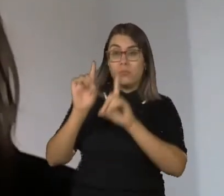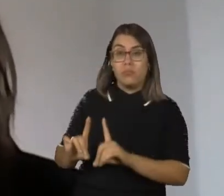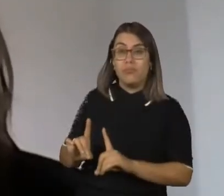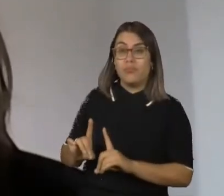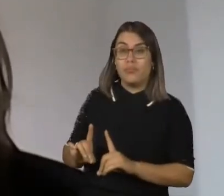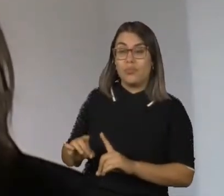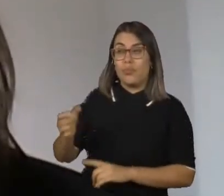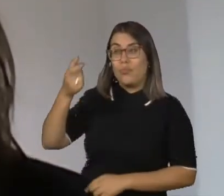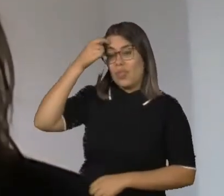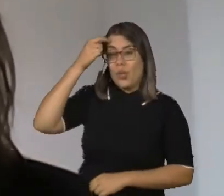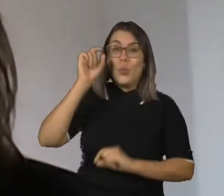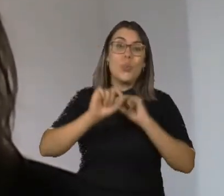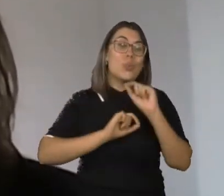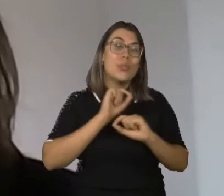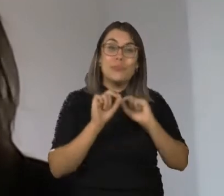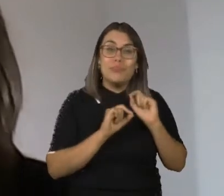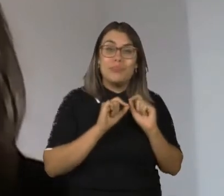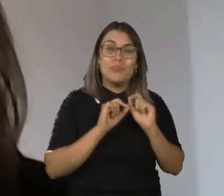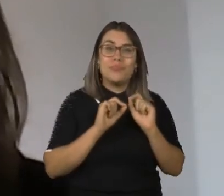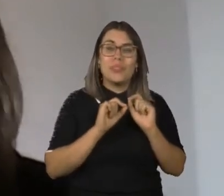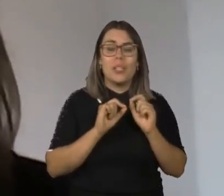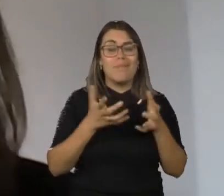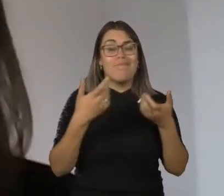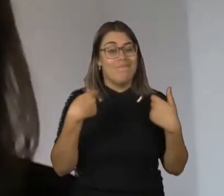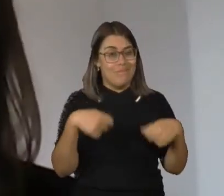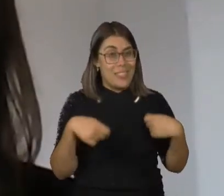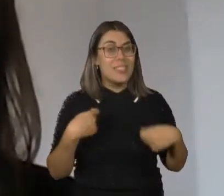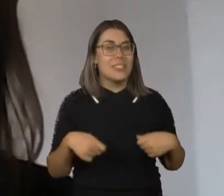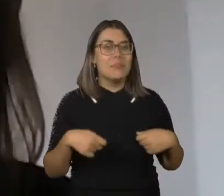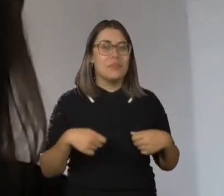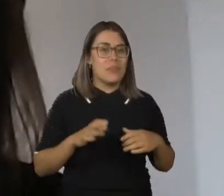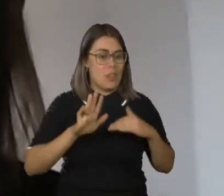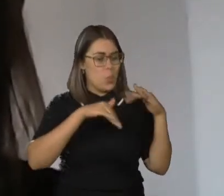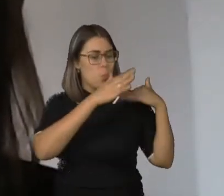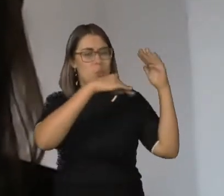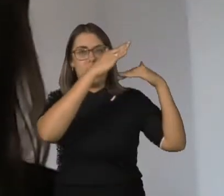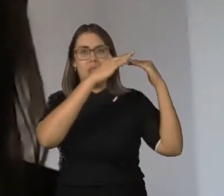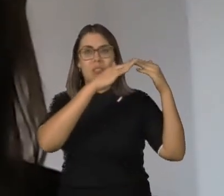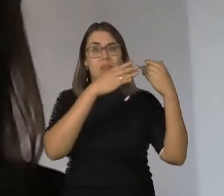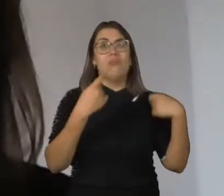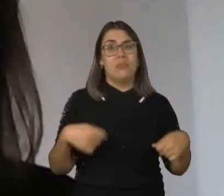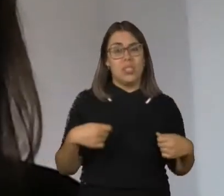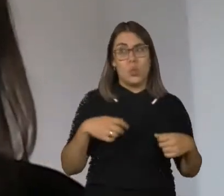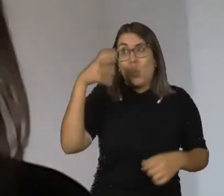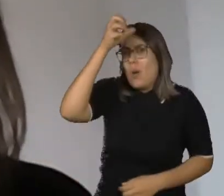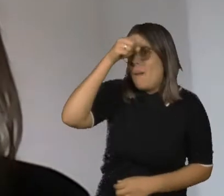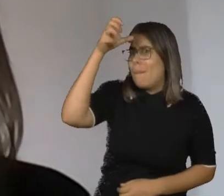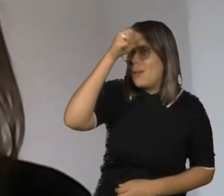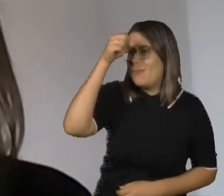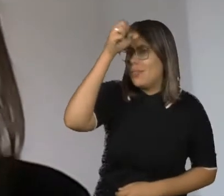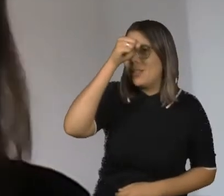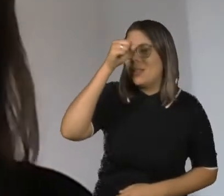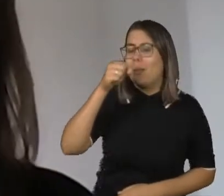uma das razões que faz com que a gente não consiga avançar quando se trata do aprender para